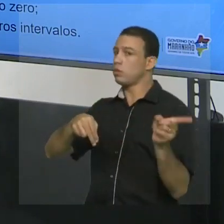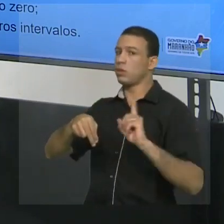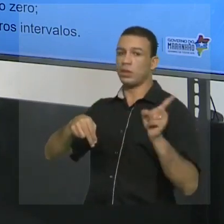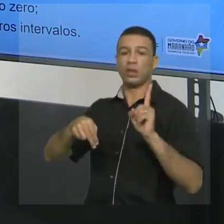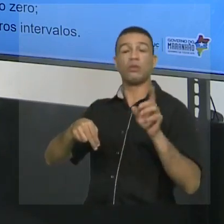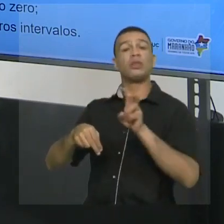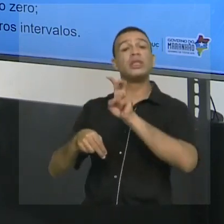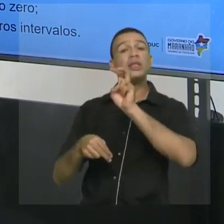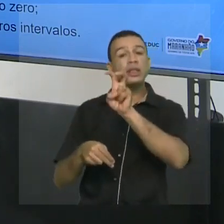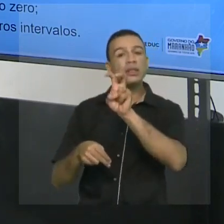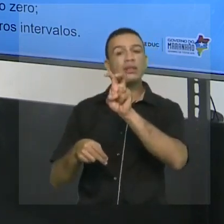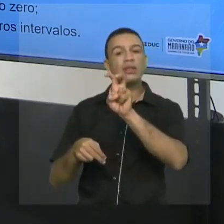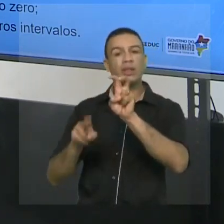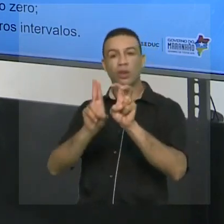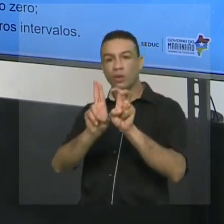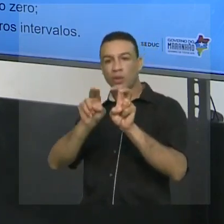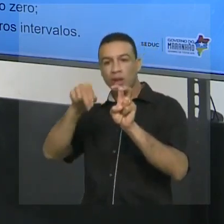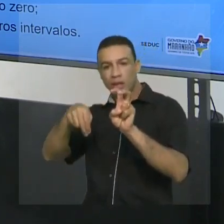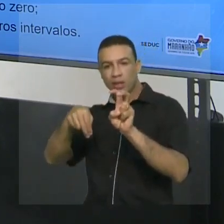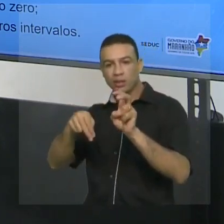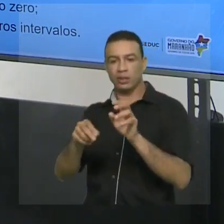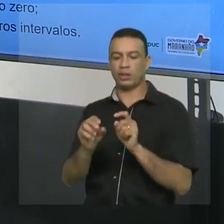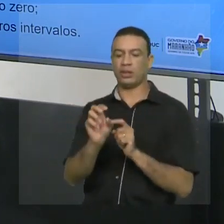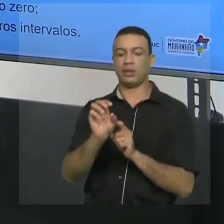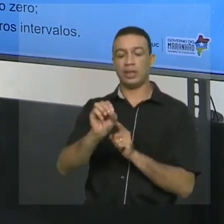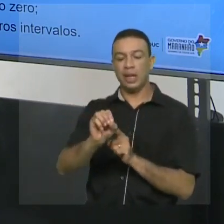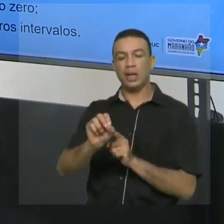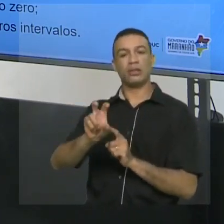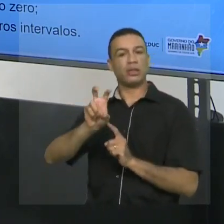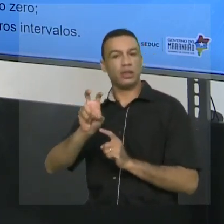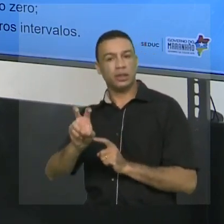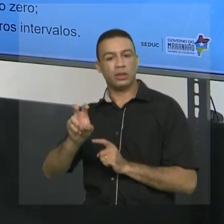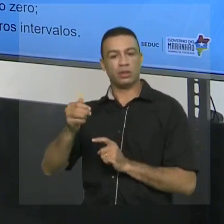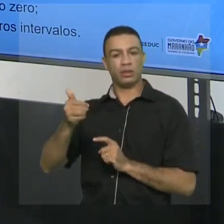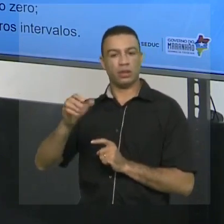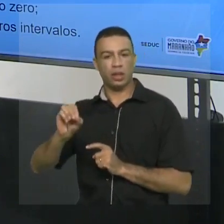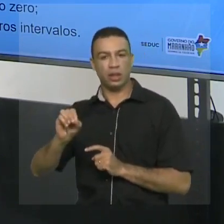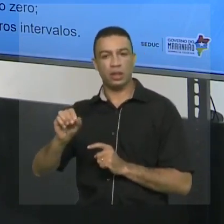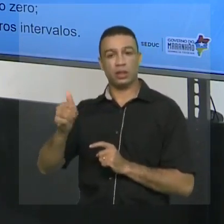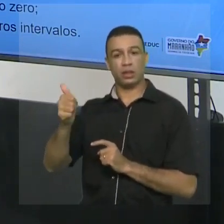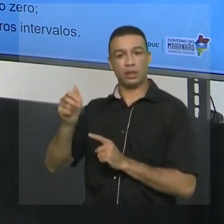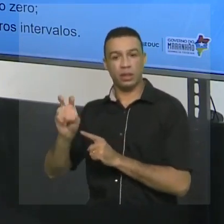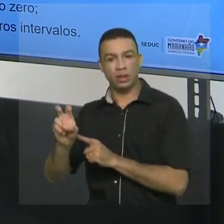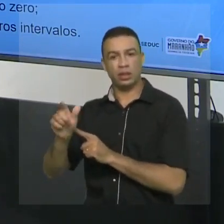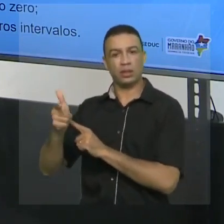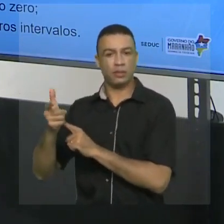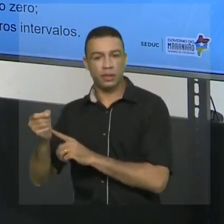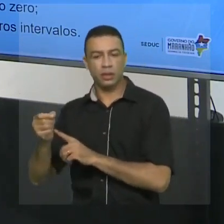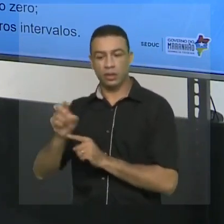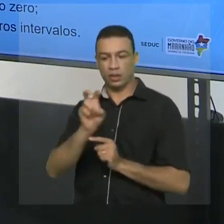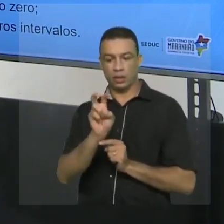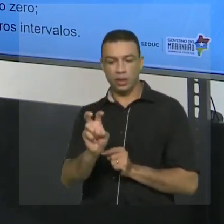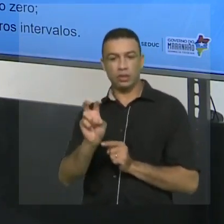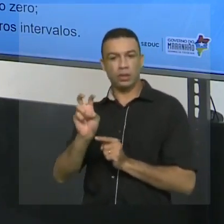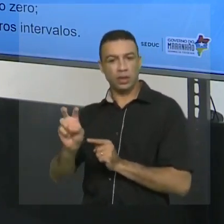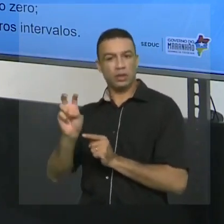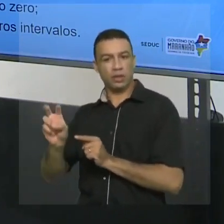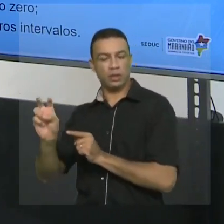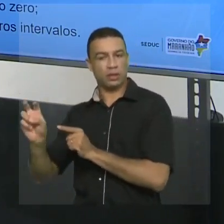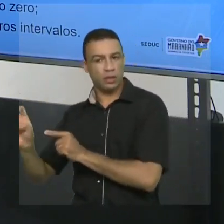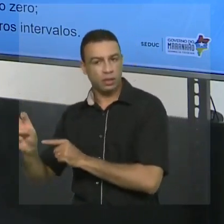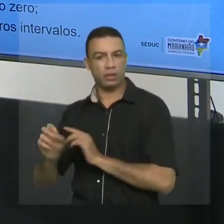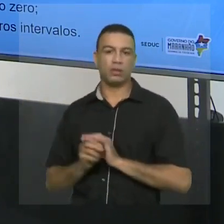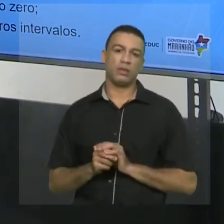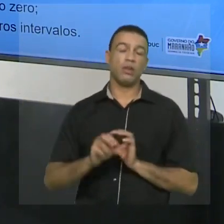sendo cinco. E aí eu tenho zero, cinco, dez, ou seja, de cinco em cinco. Ou eu poderia